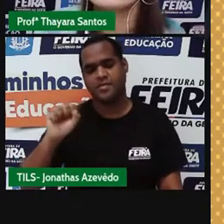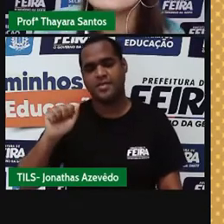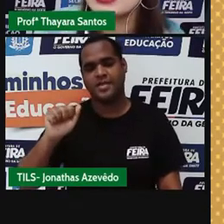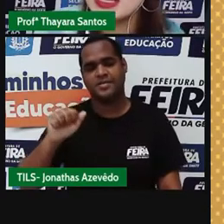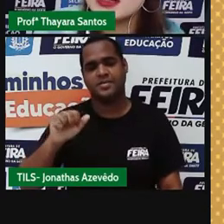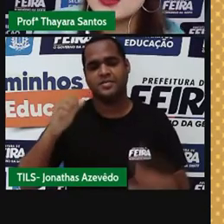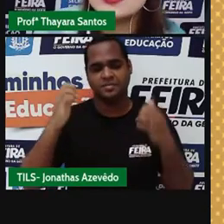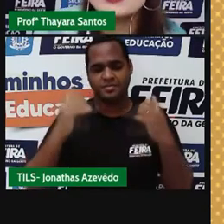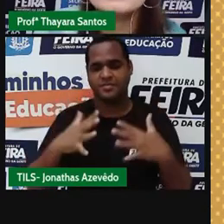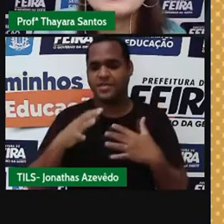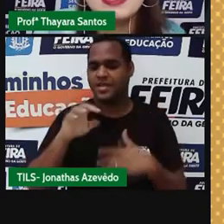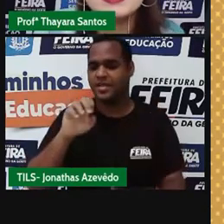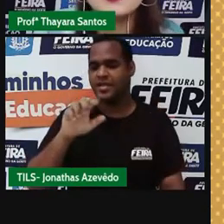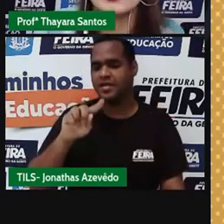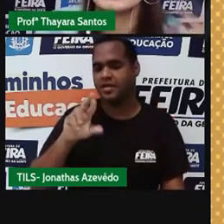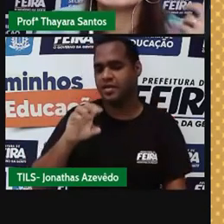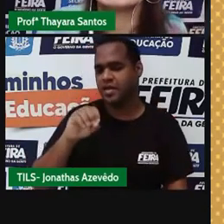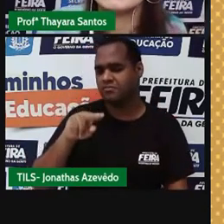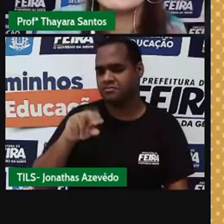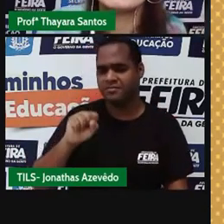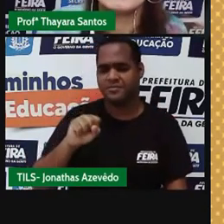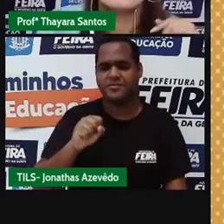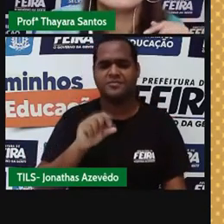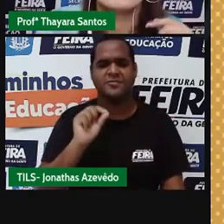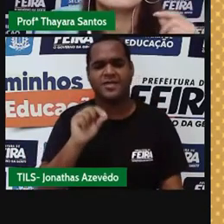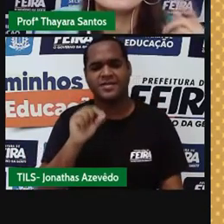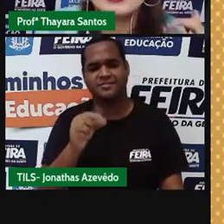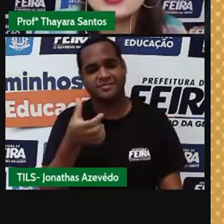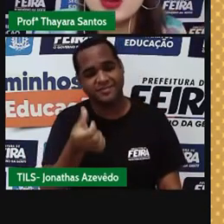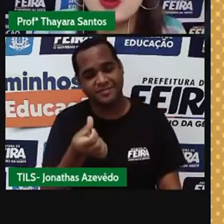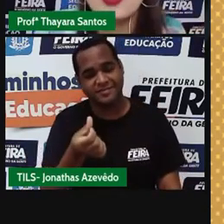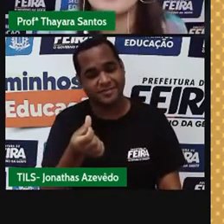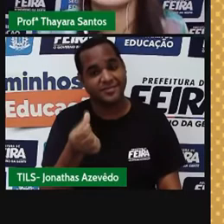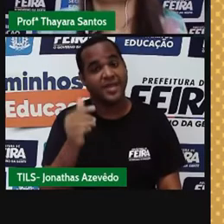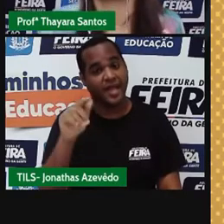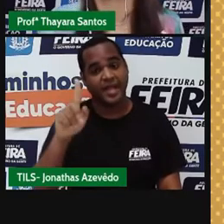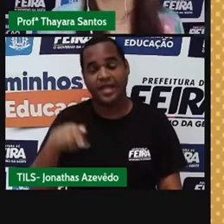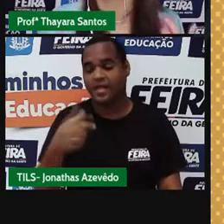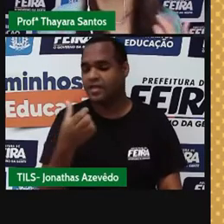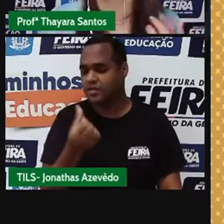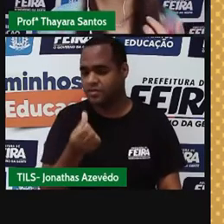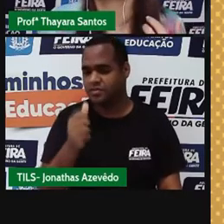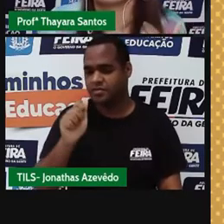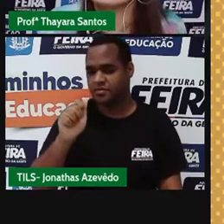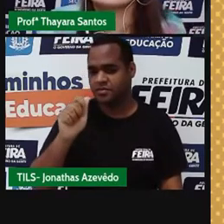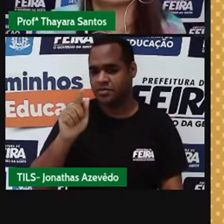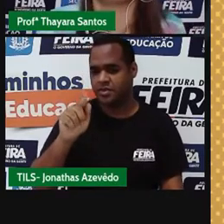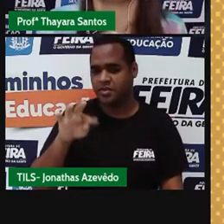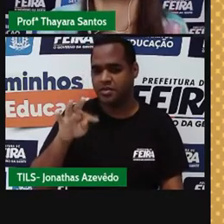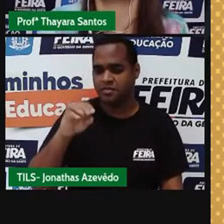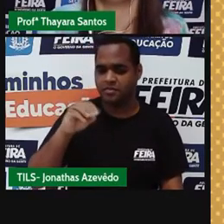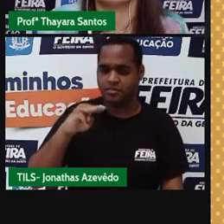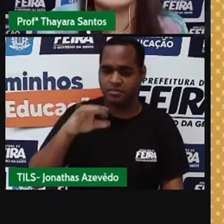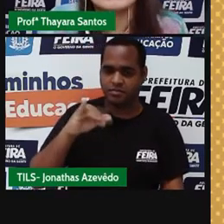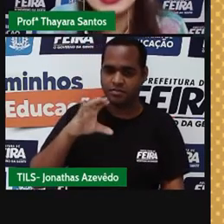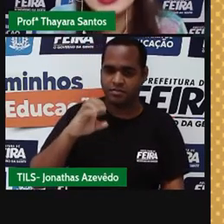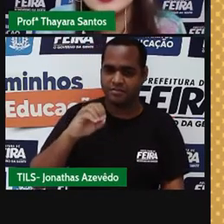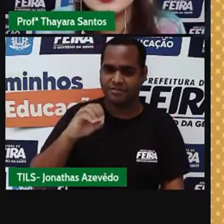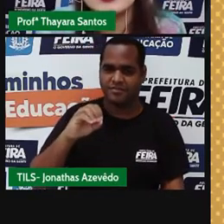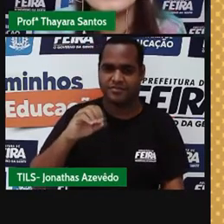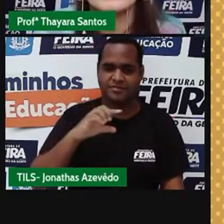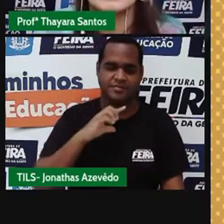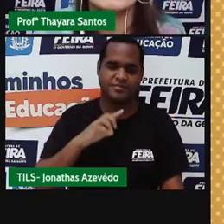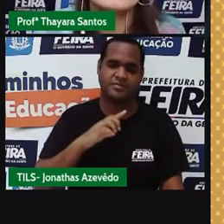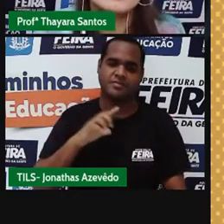vai ser o número de elétrons? 6. Por que 6? Porque o número atômico representa o número de prótons e também representa o número de